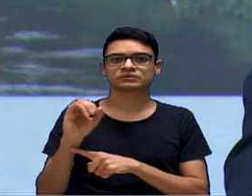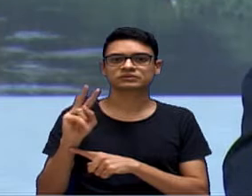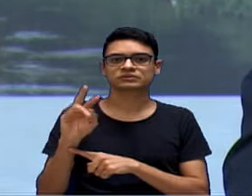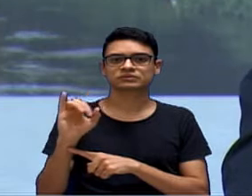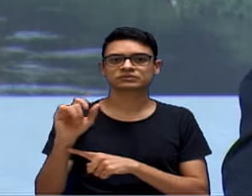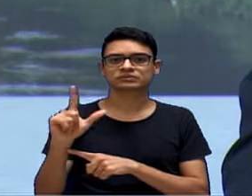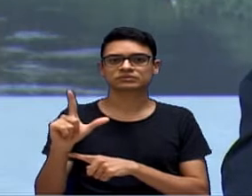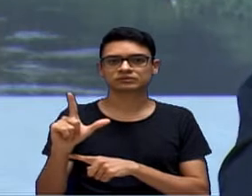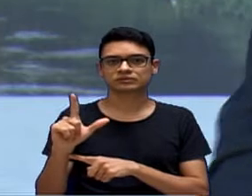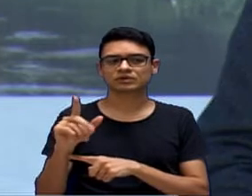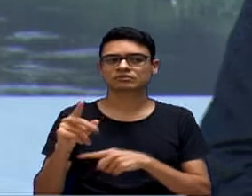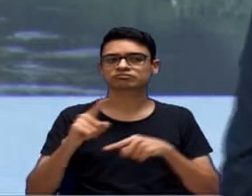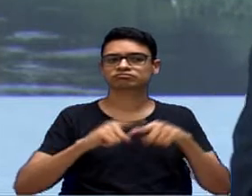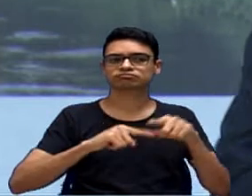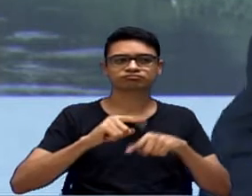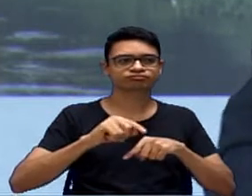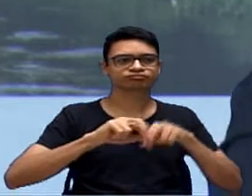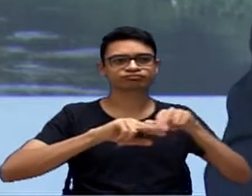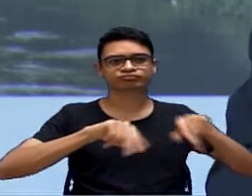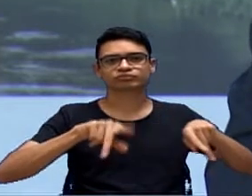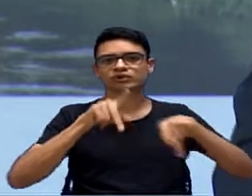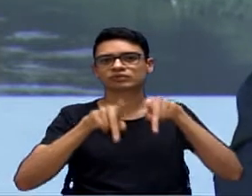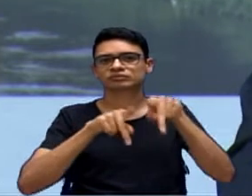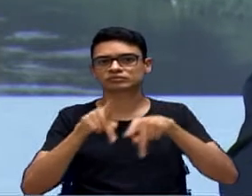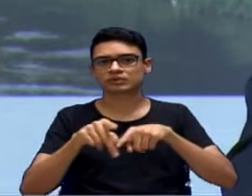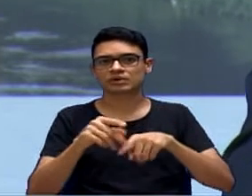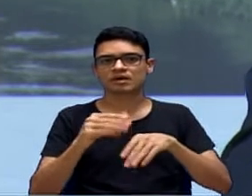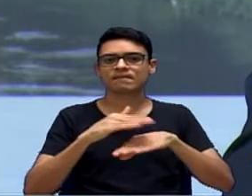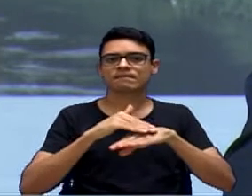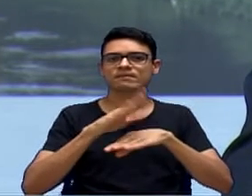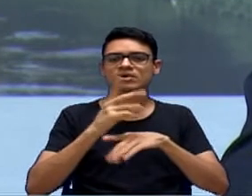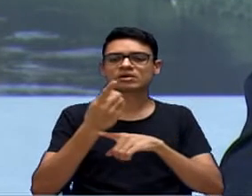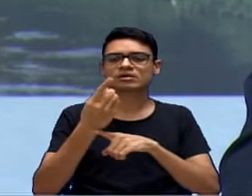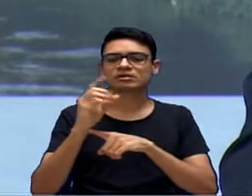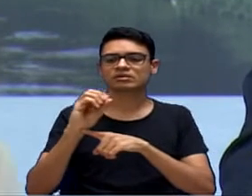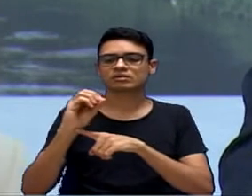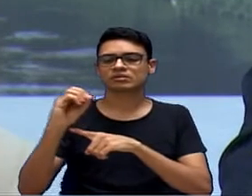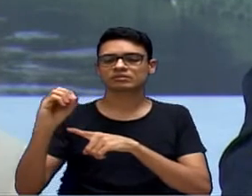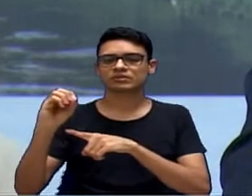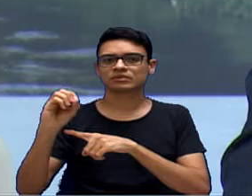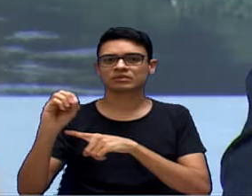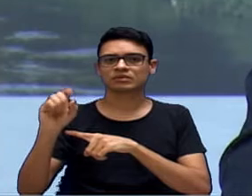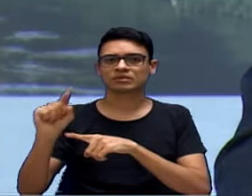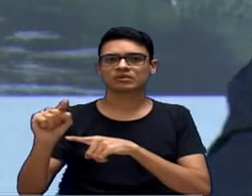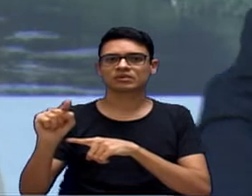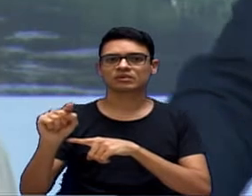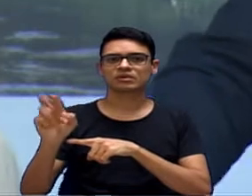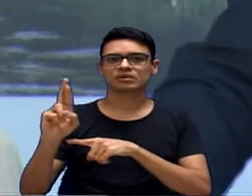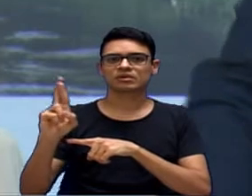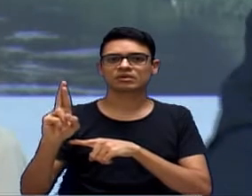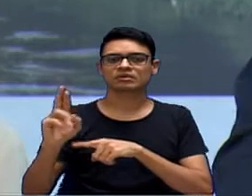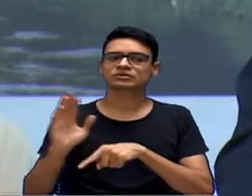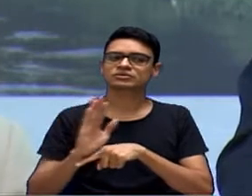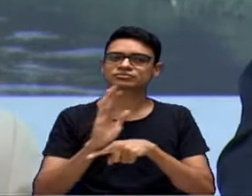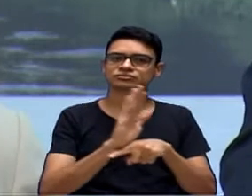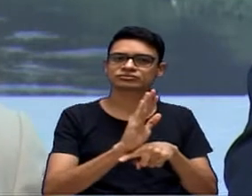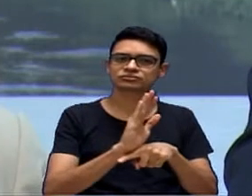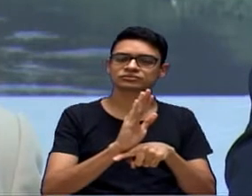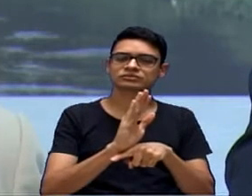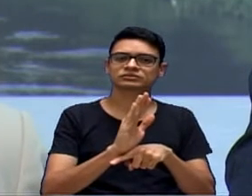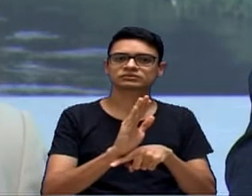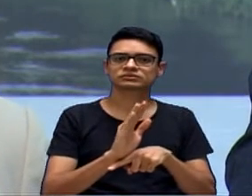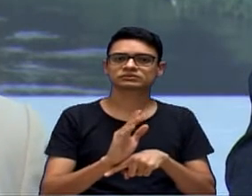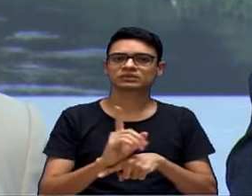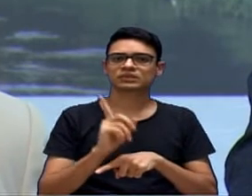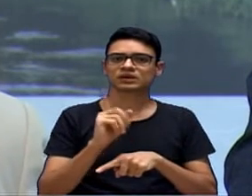com muitos serviços públicos, ali, mais R$ mil que chegou através desse deputado sob nosso pedido. Ele faz parte do